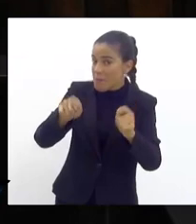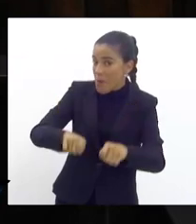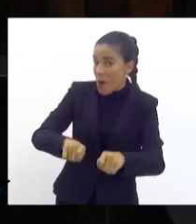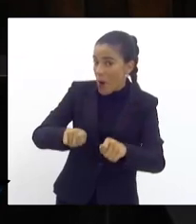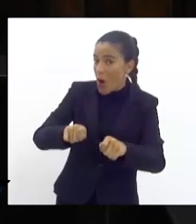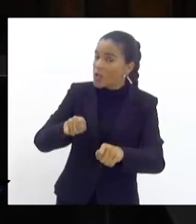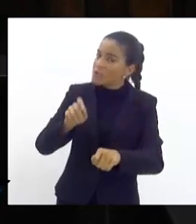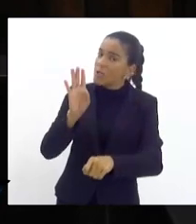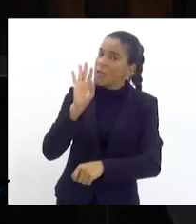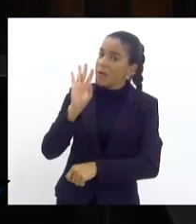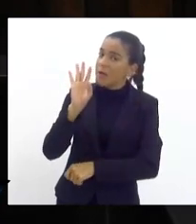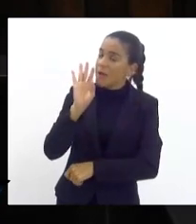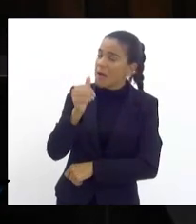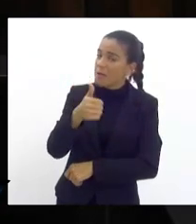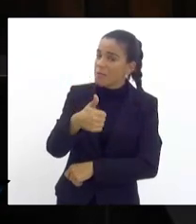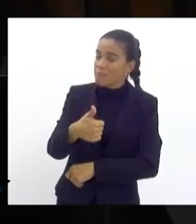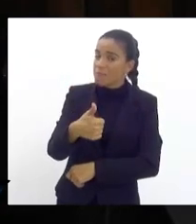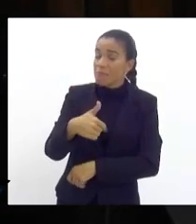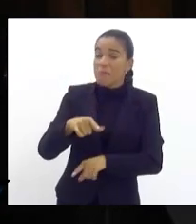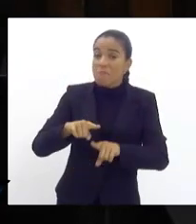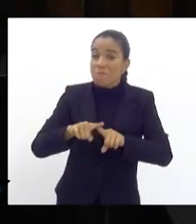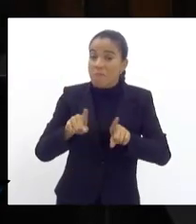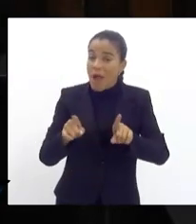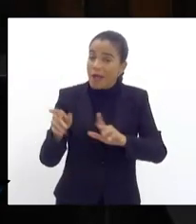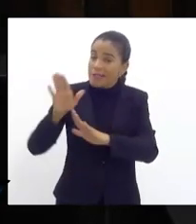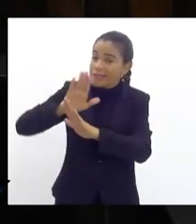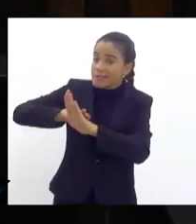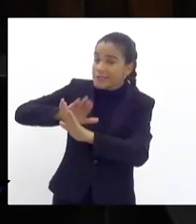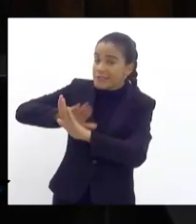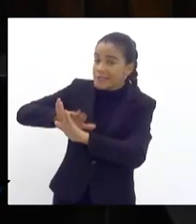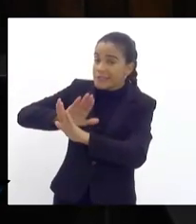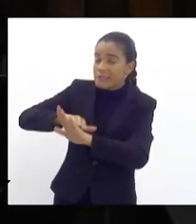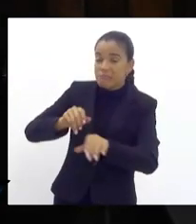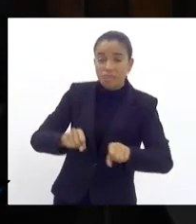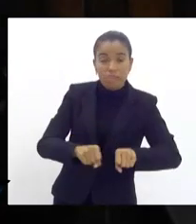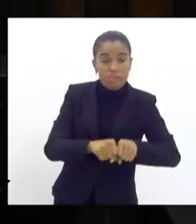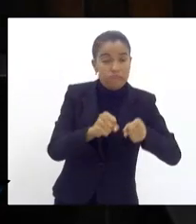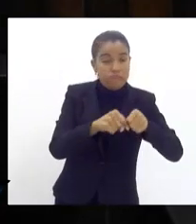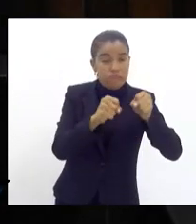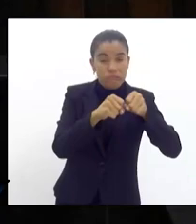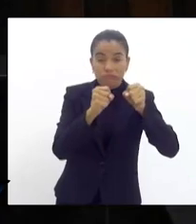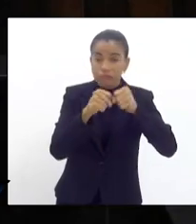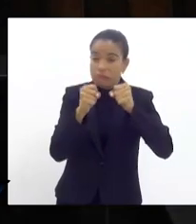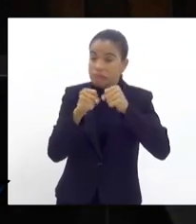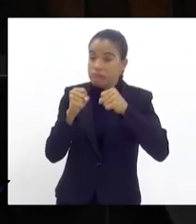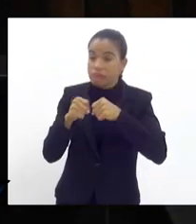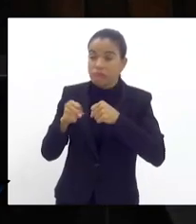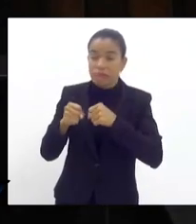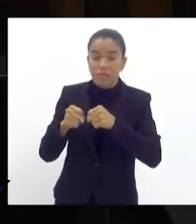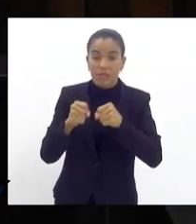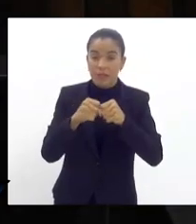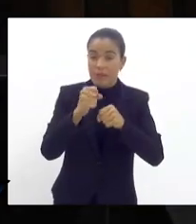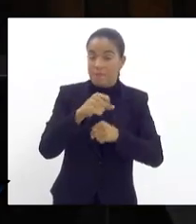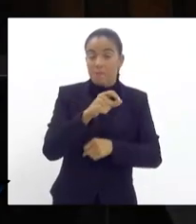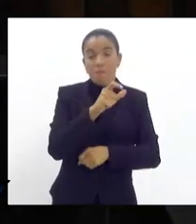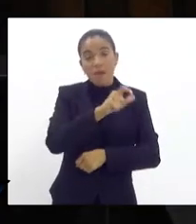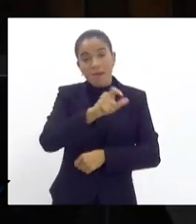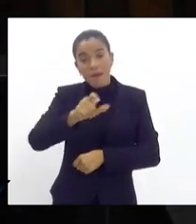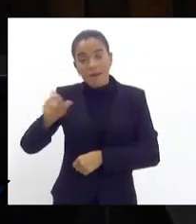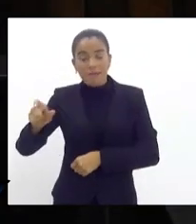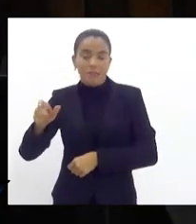nobre, mas pode ser nefasto para aqueles que estão sendo